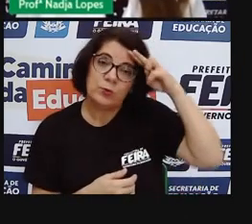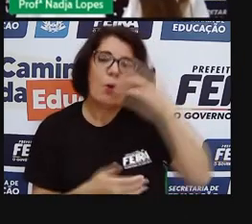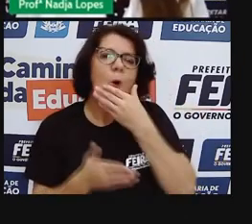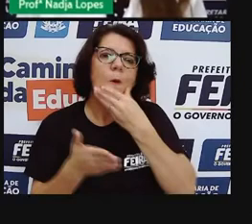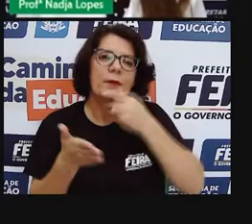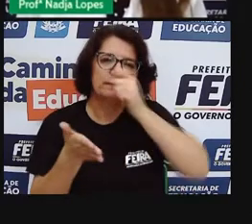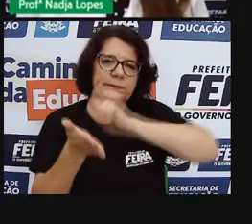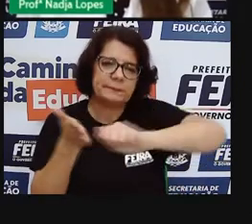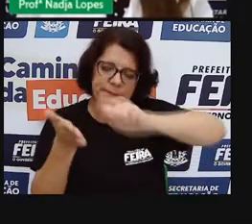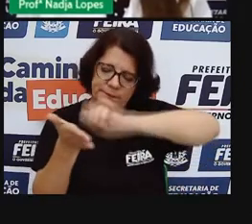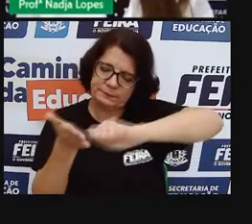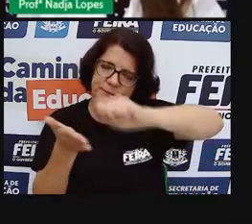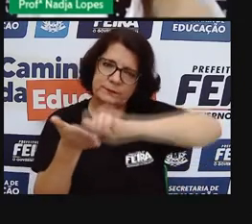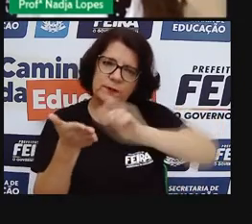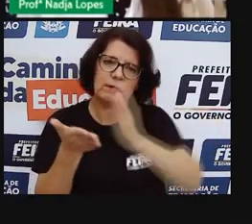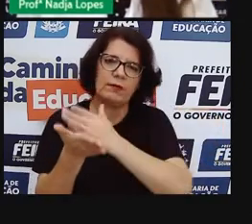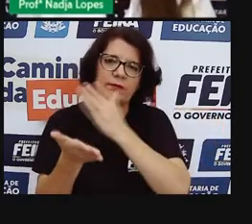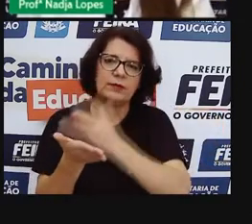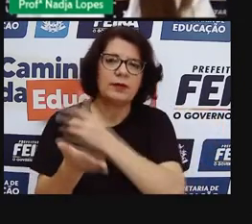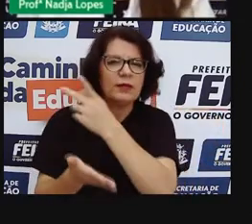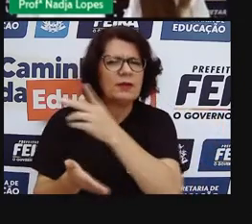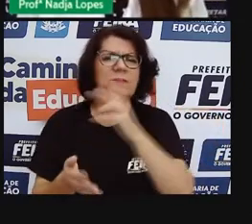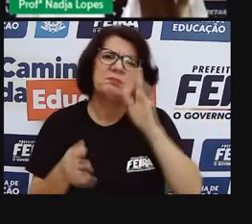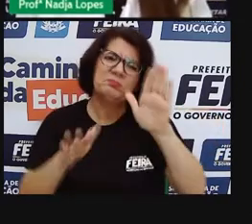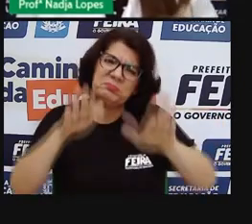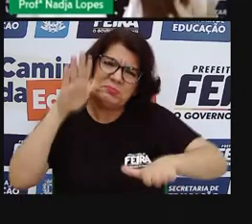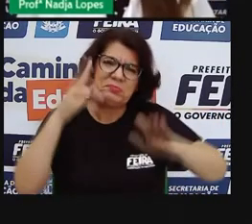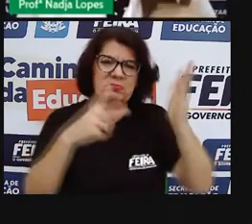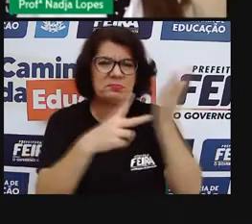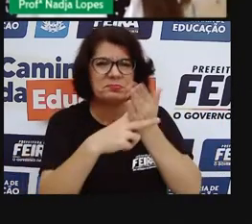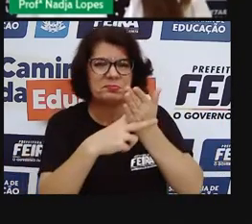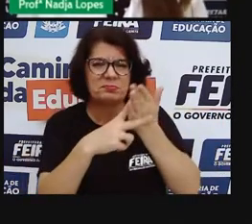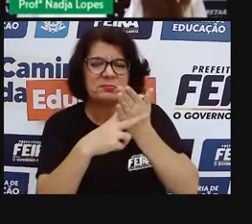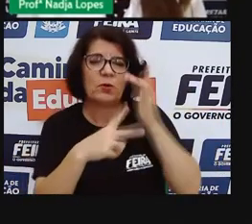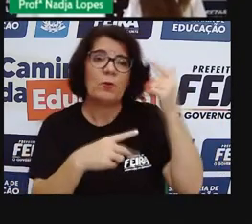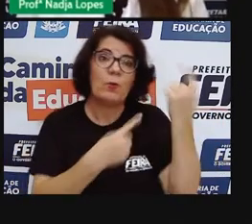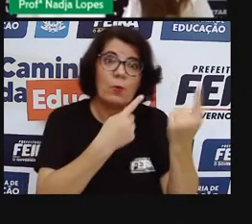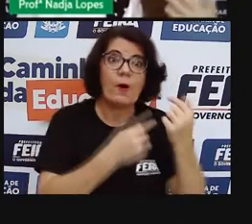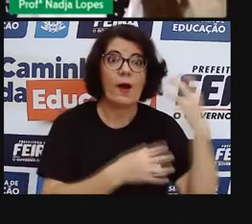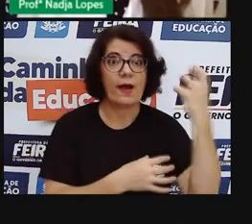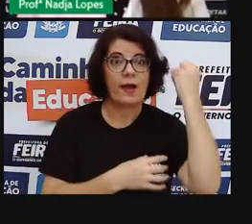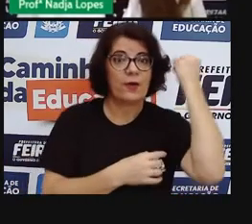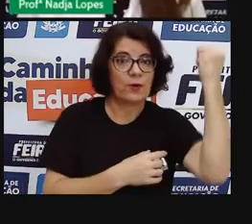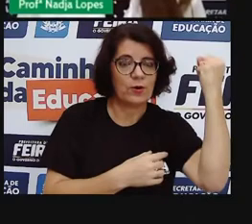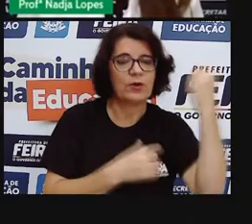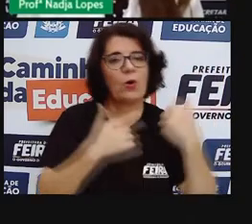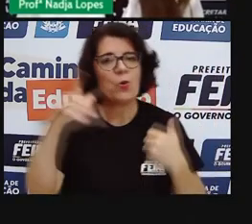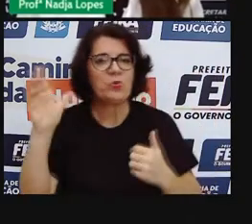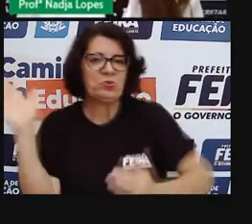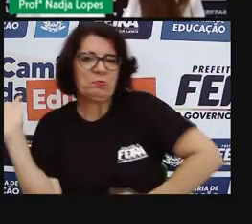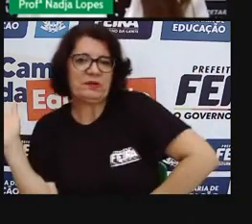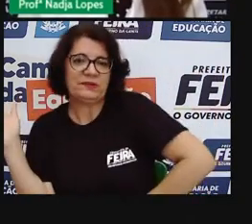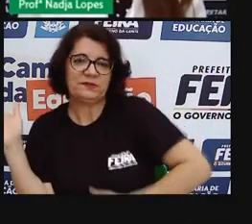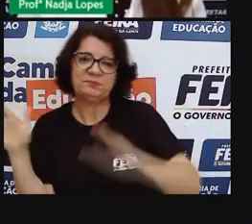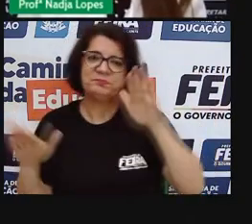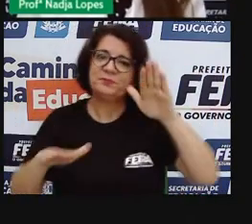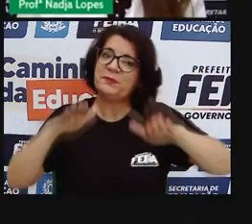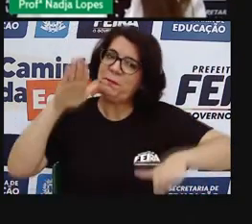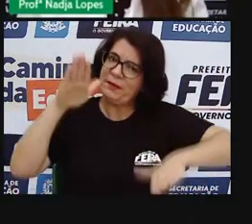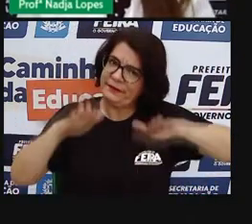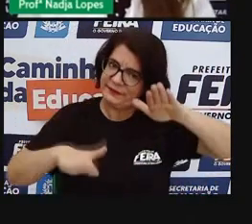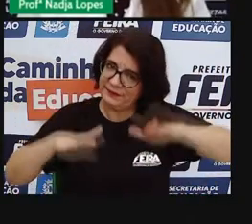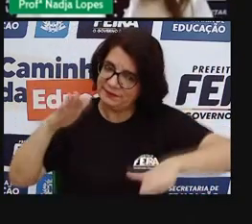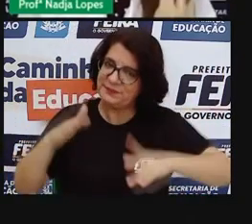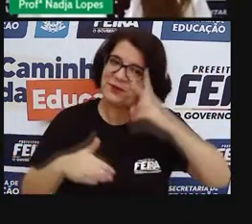sobre ele com grandes contradições, alguns como herói, outros como bandido e vamos conhecer um